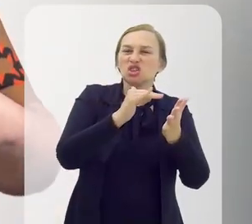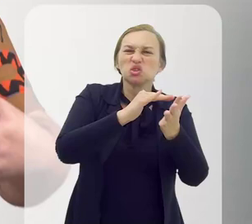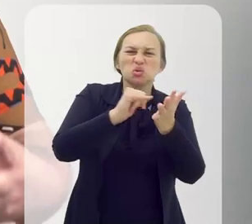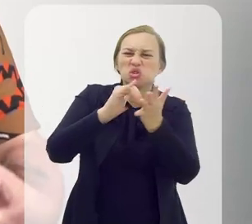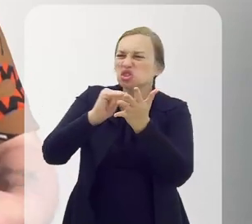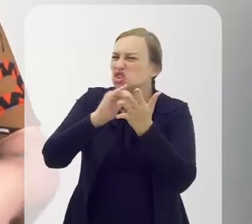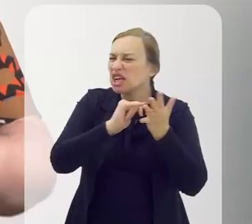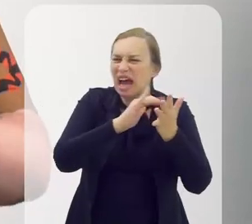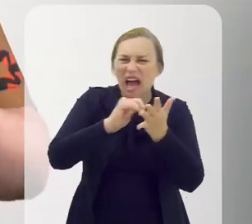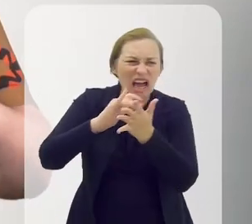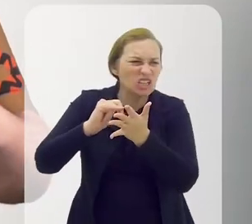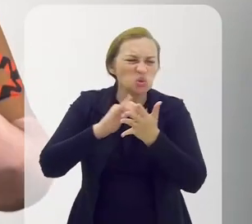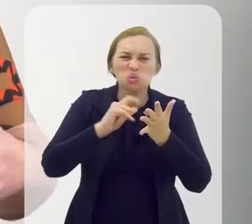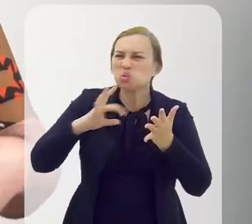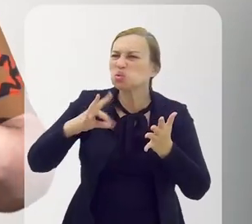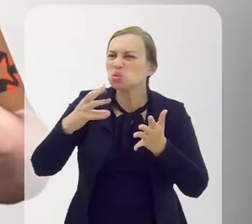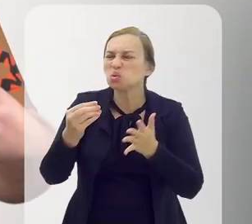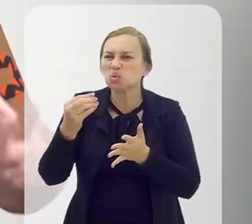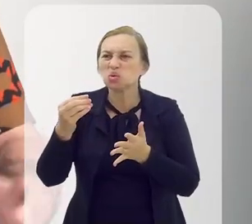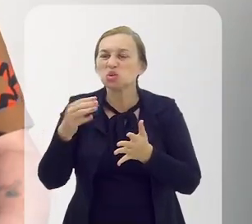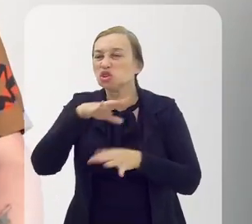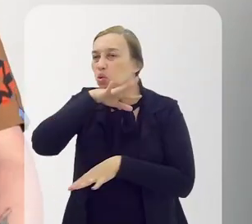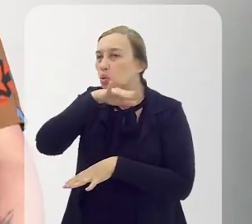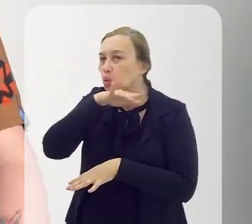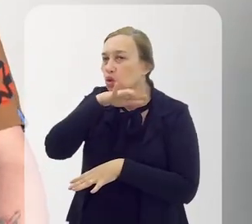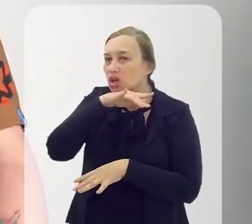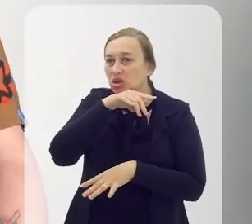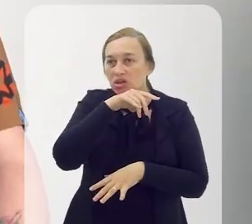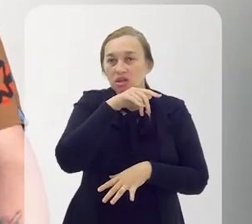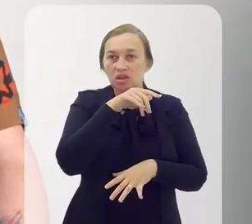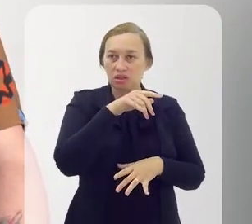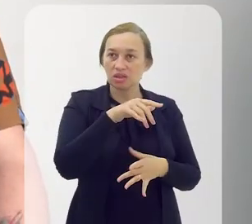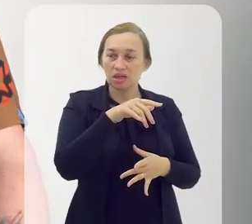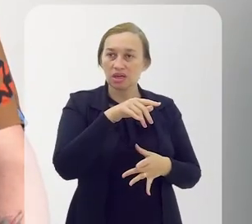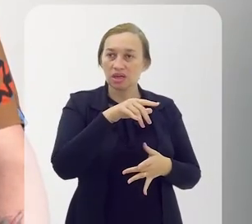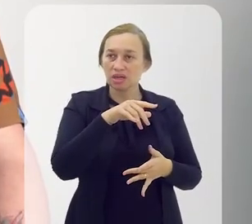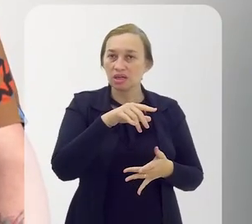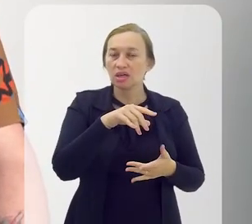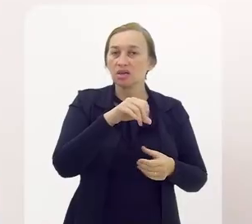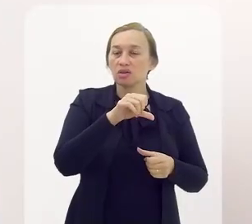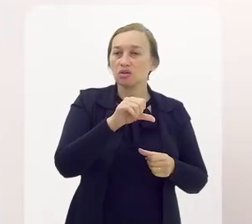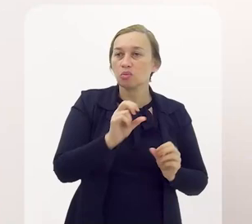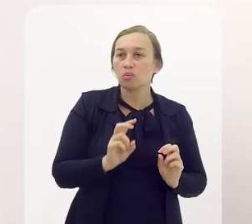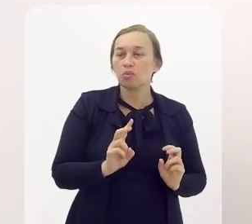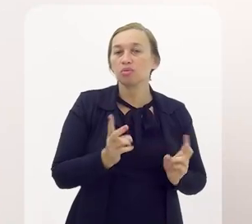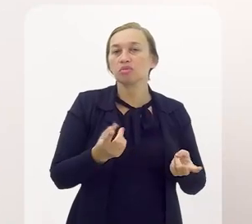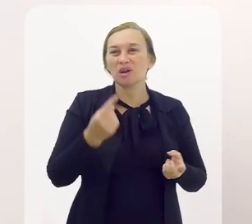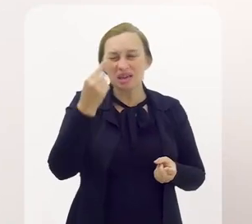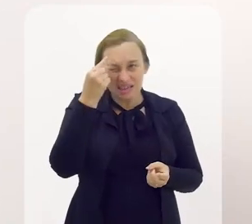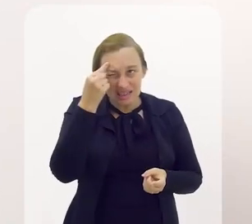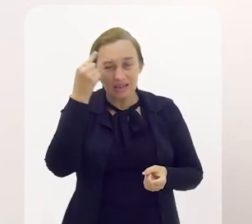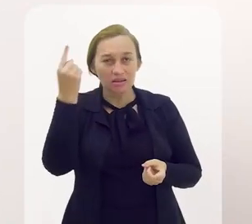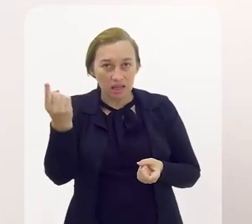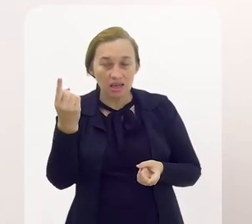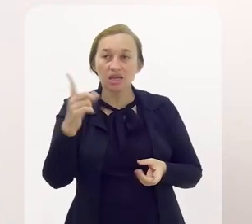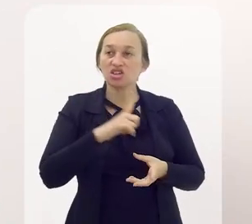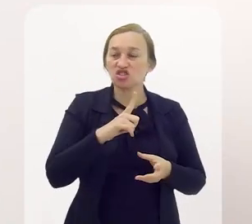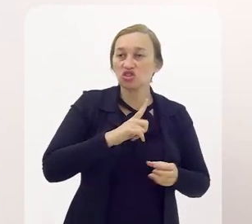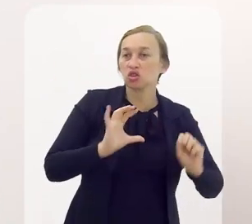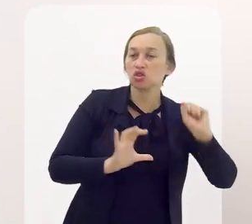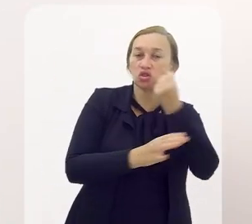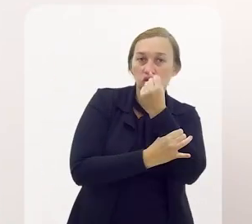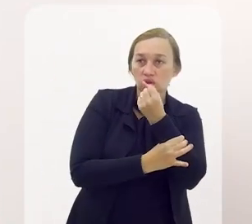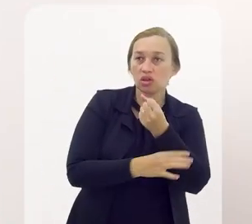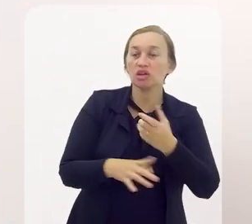a desmistificação daquilo tão carregado e ruim que depositava na figura de Exu. Pois é. Antecedendo o desfile,